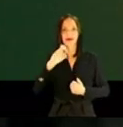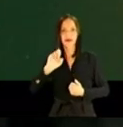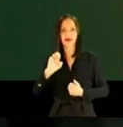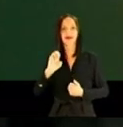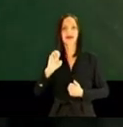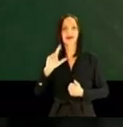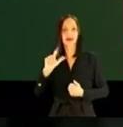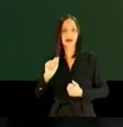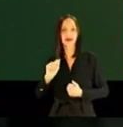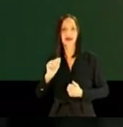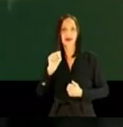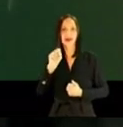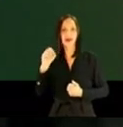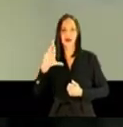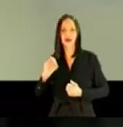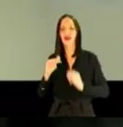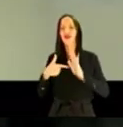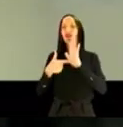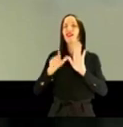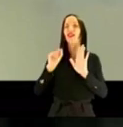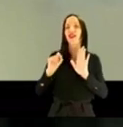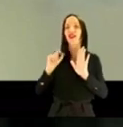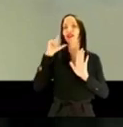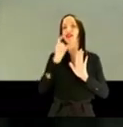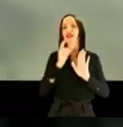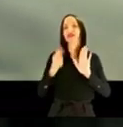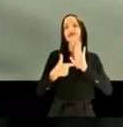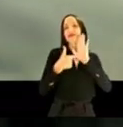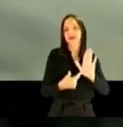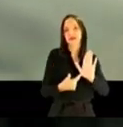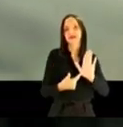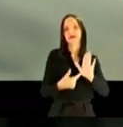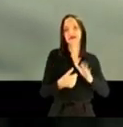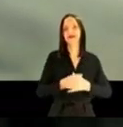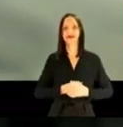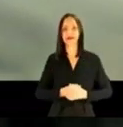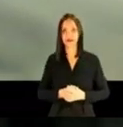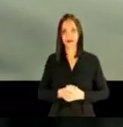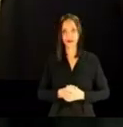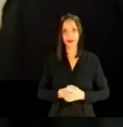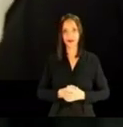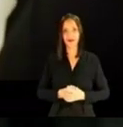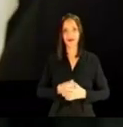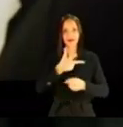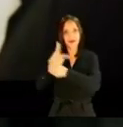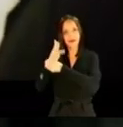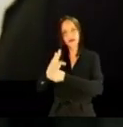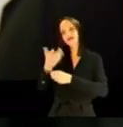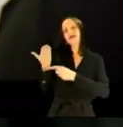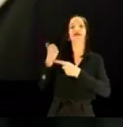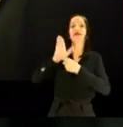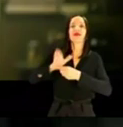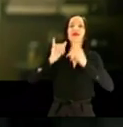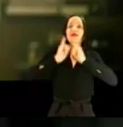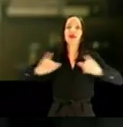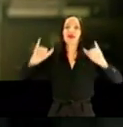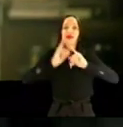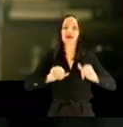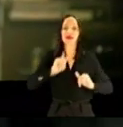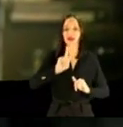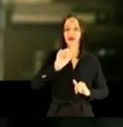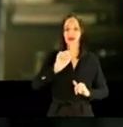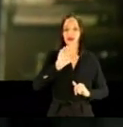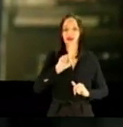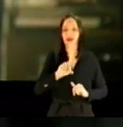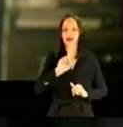-subprefeito da Capela do Socorro. Indicado por quem? Adivinhou? O Ricardo Nunes. Em um